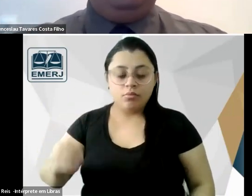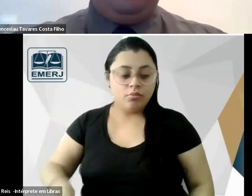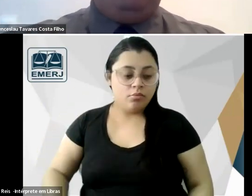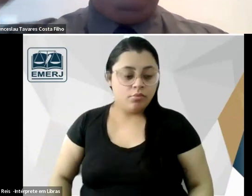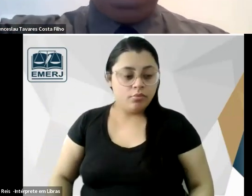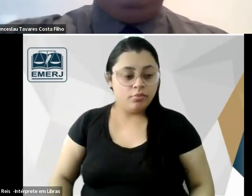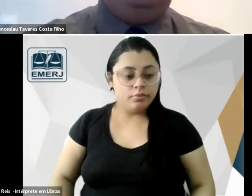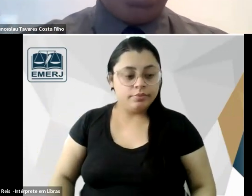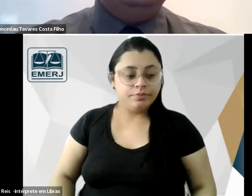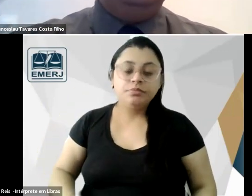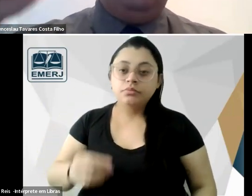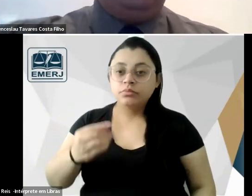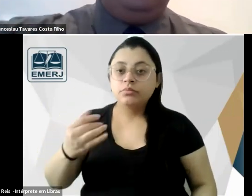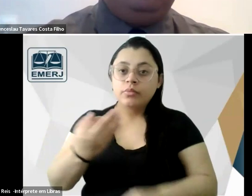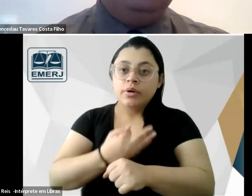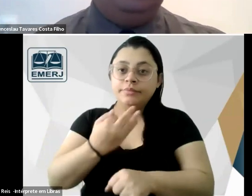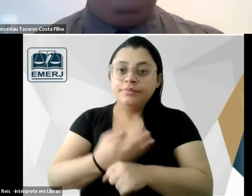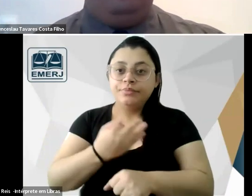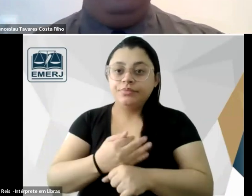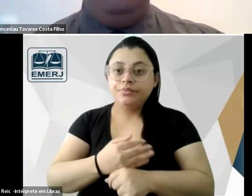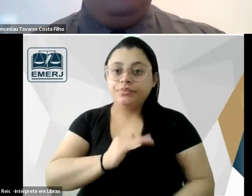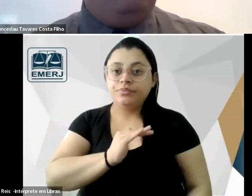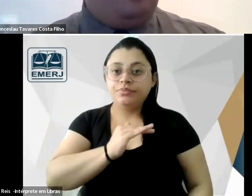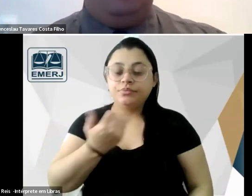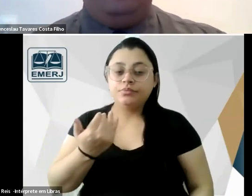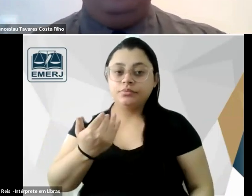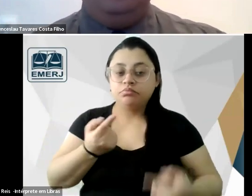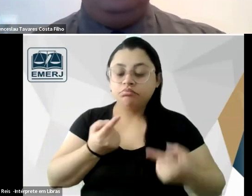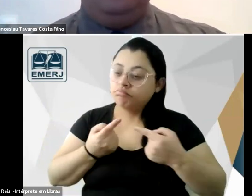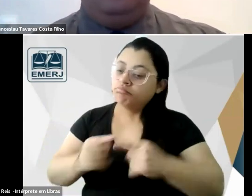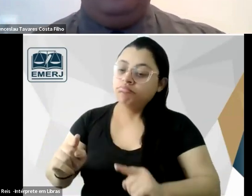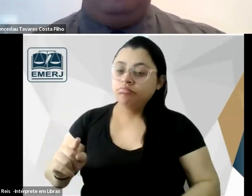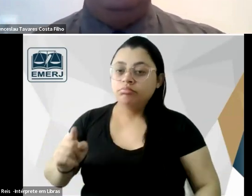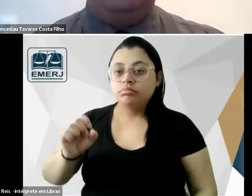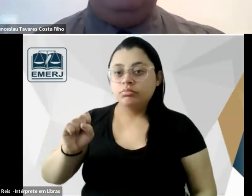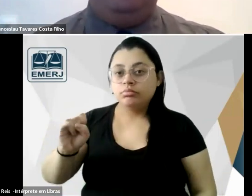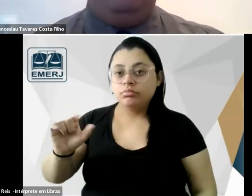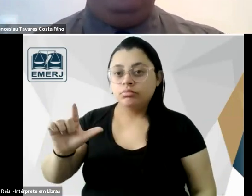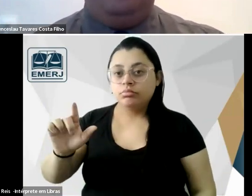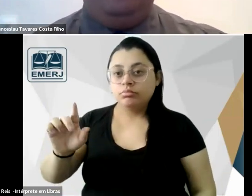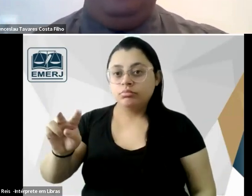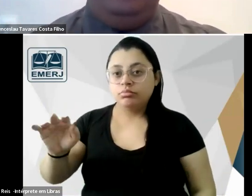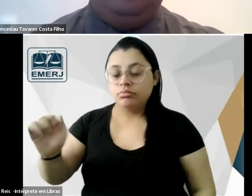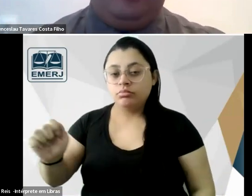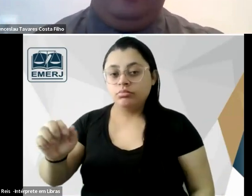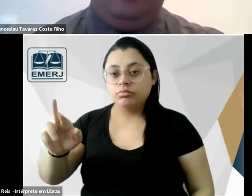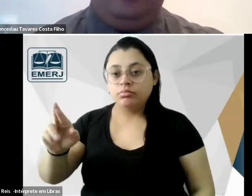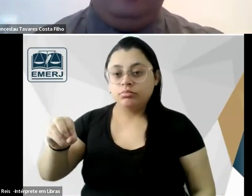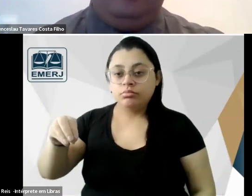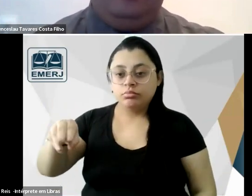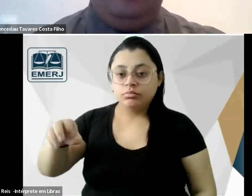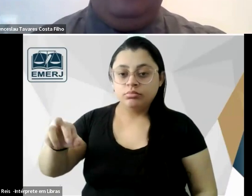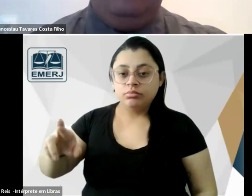morte da metafísica e se colocaram contra Silvio Romero Paula Batista é considerado pelo Benjamin Herzog